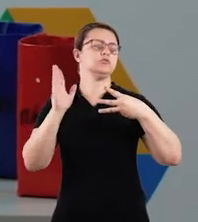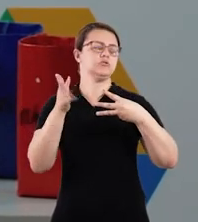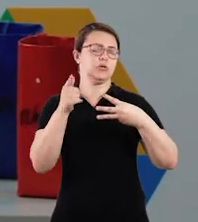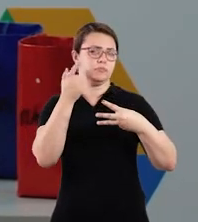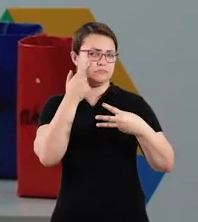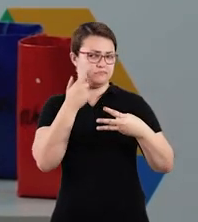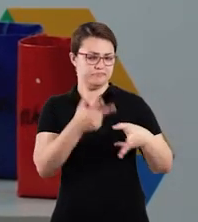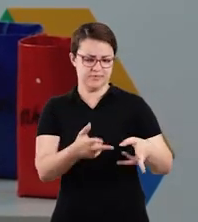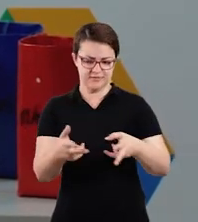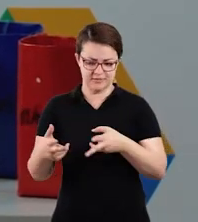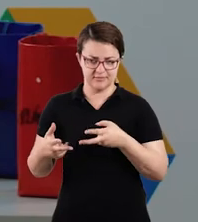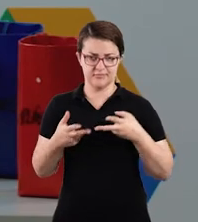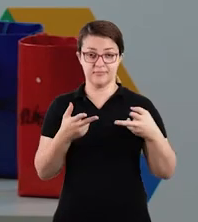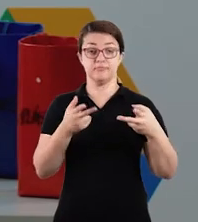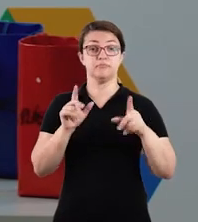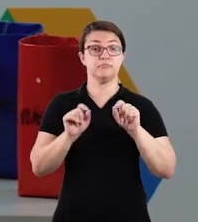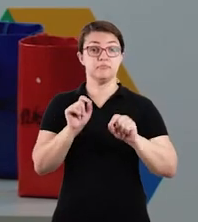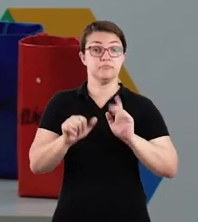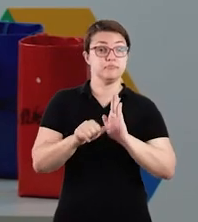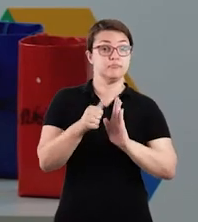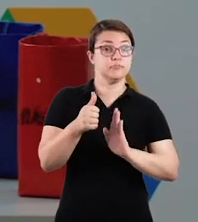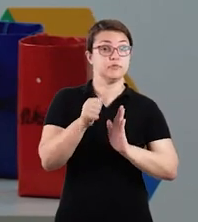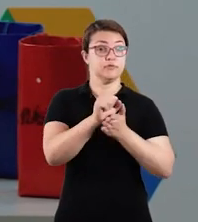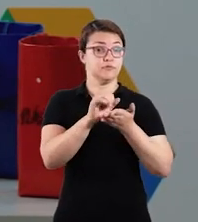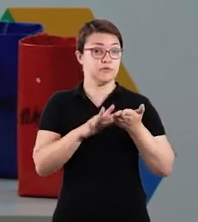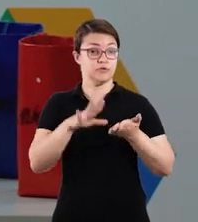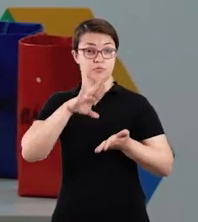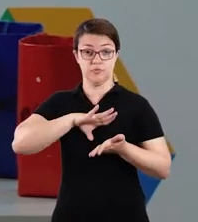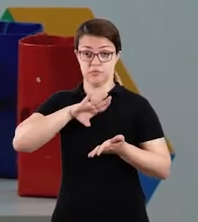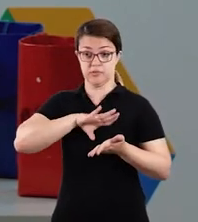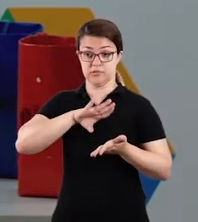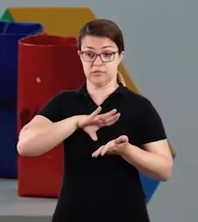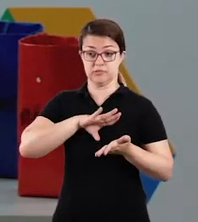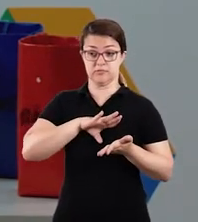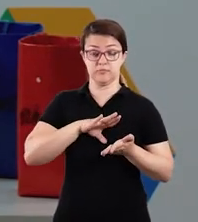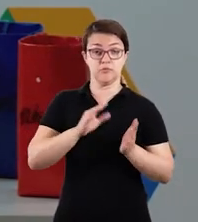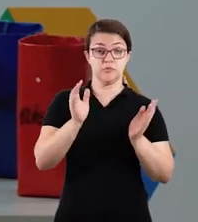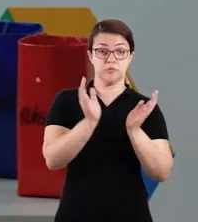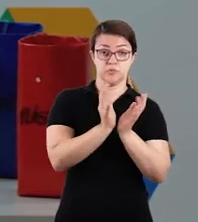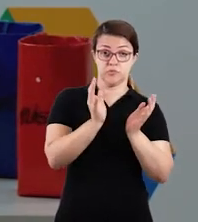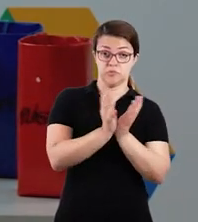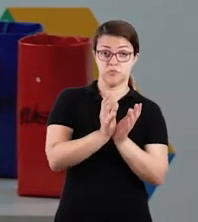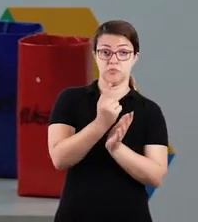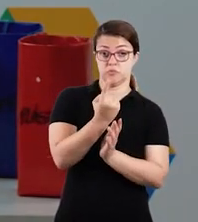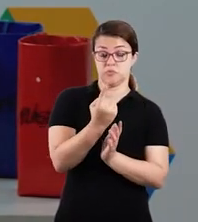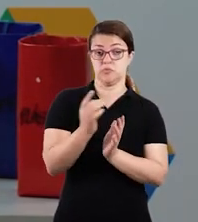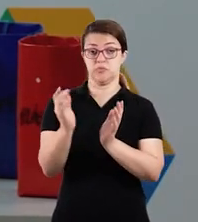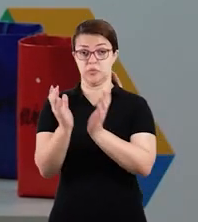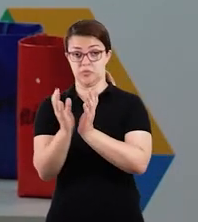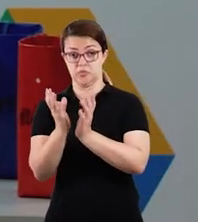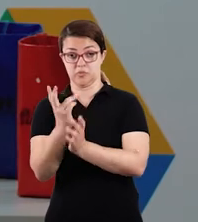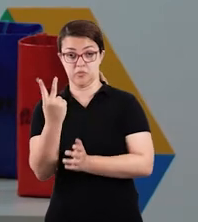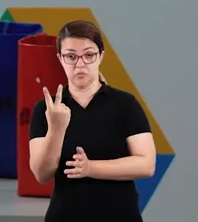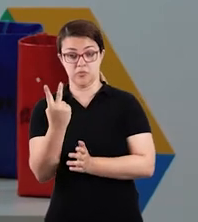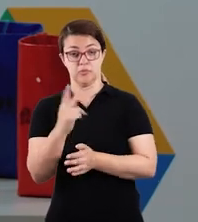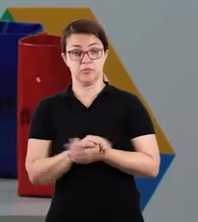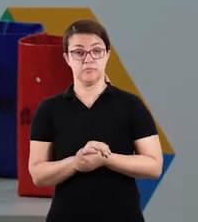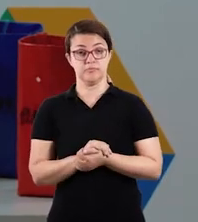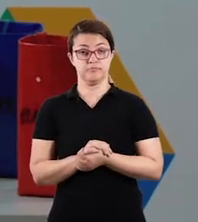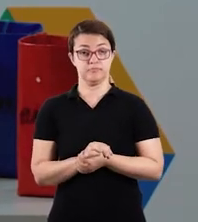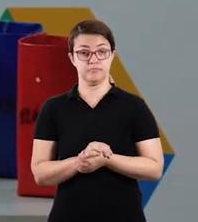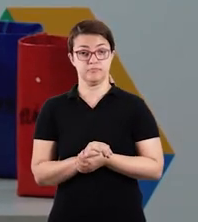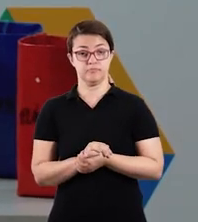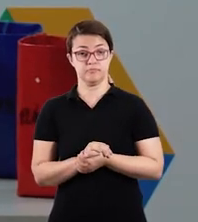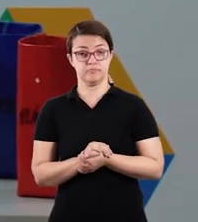vocês já puderam perceber. Então, a primeira atividade de língua portuguesa, tanto para o termo 1 como para o termo 2, vocês